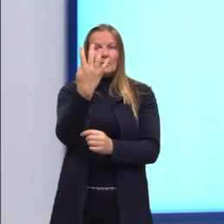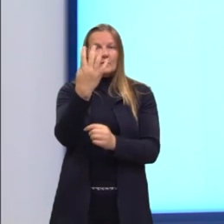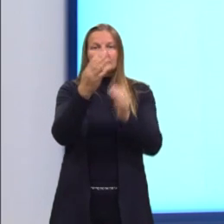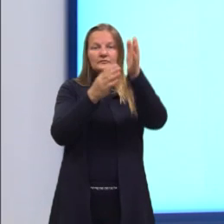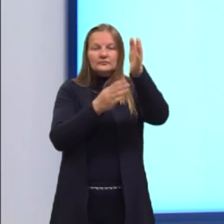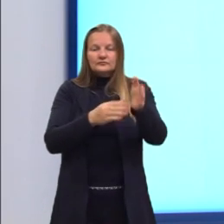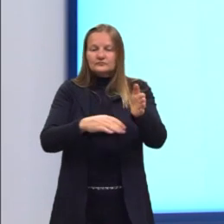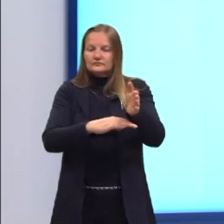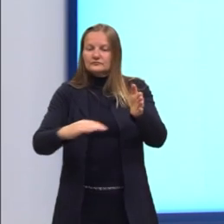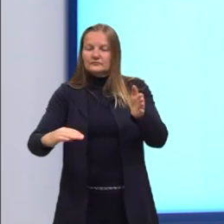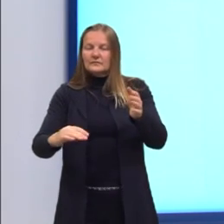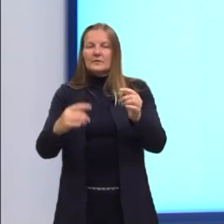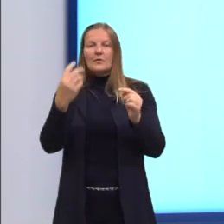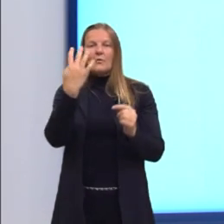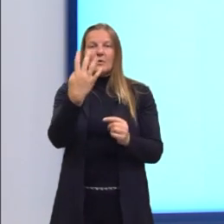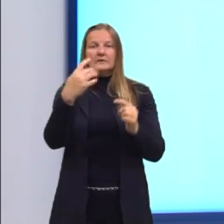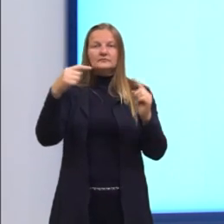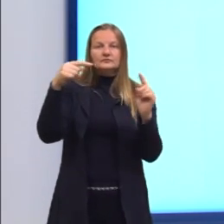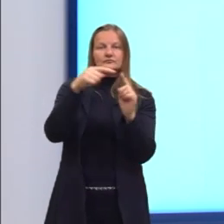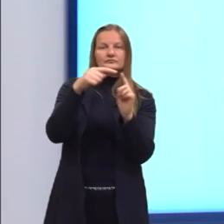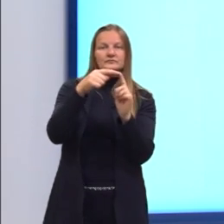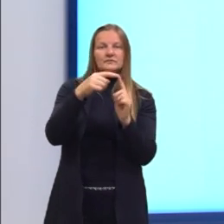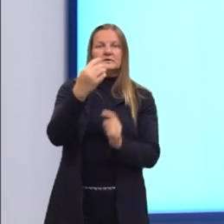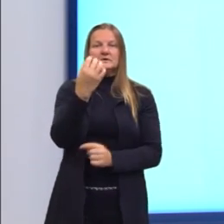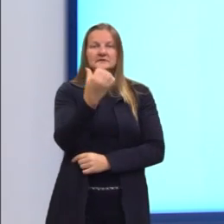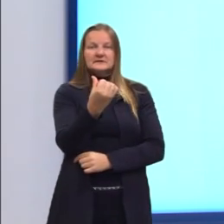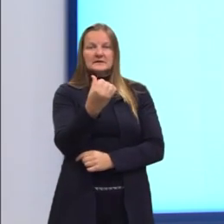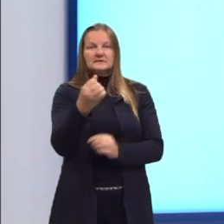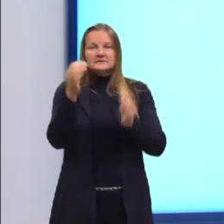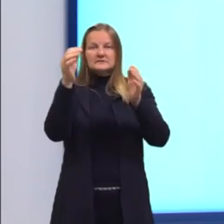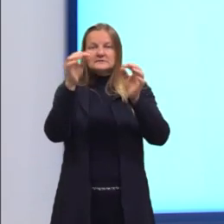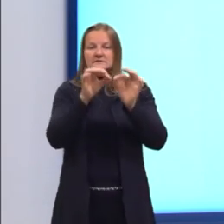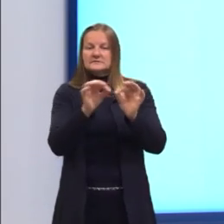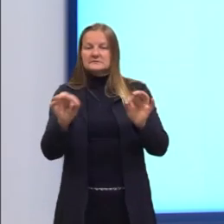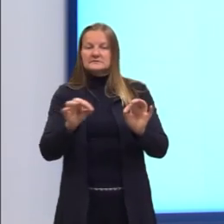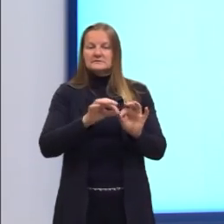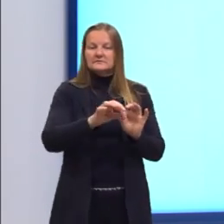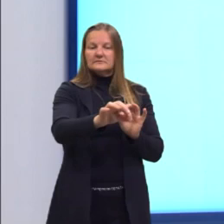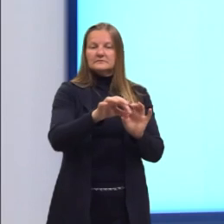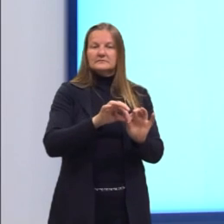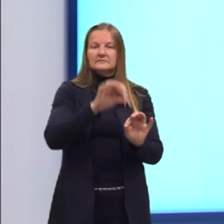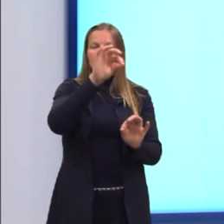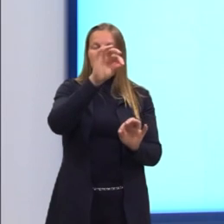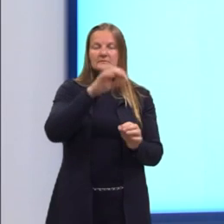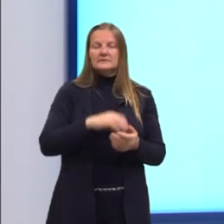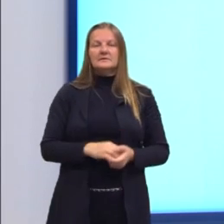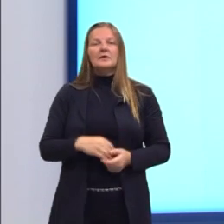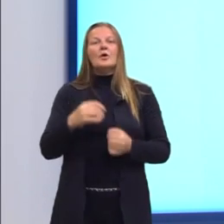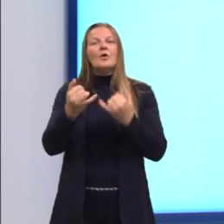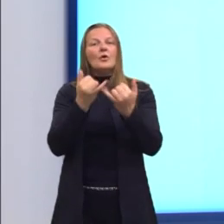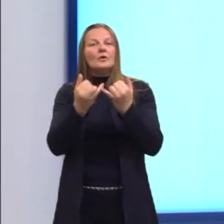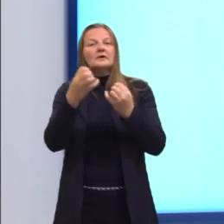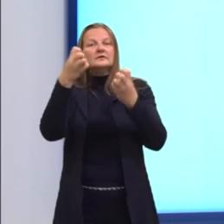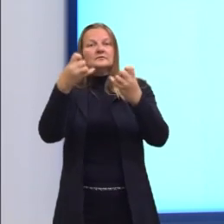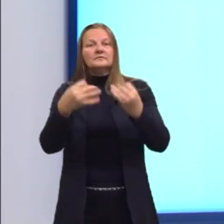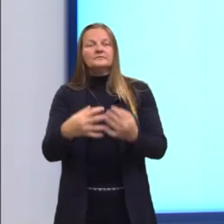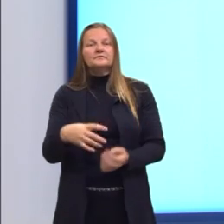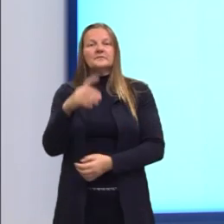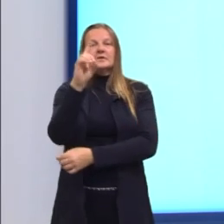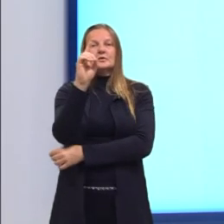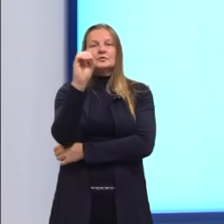quatro vértices e seis arestas. Outro exemplo seria o dodecaedro.